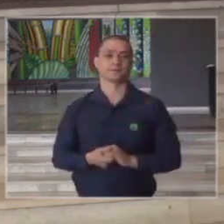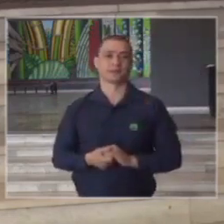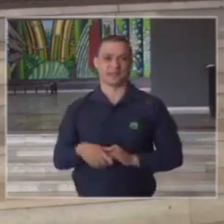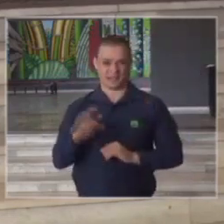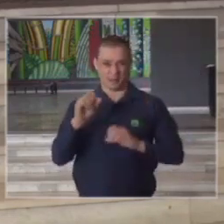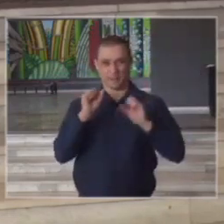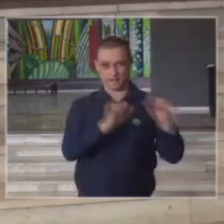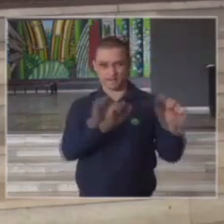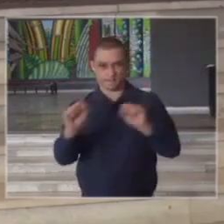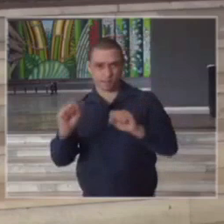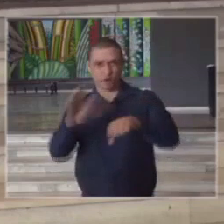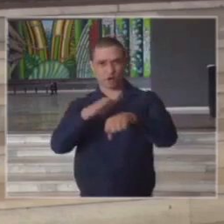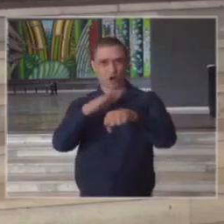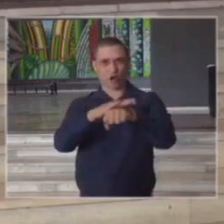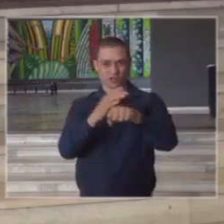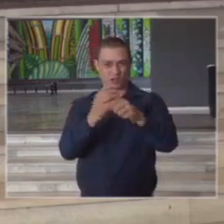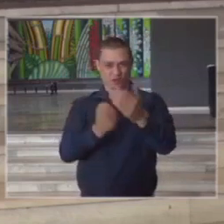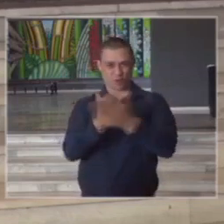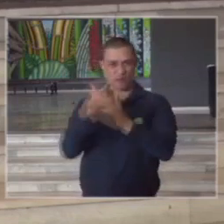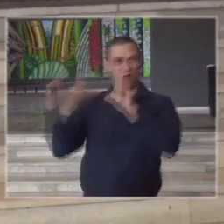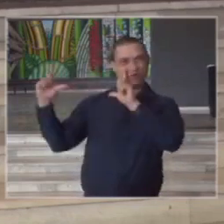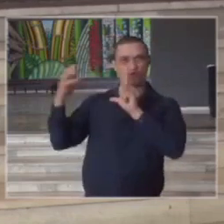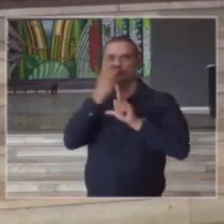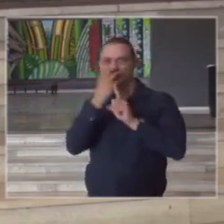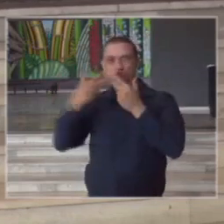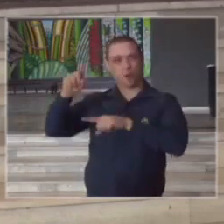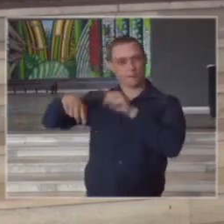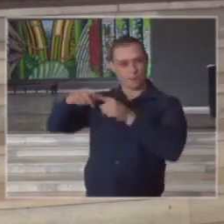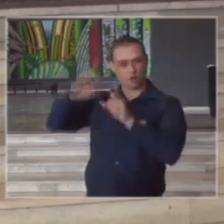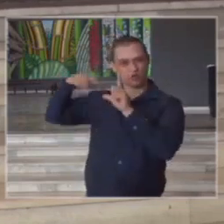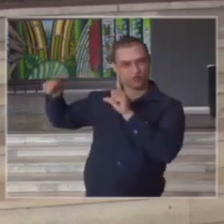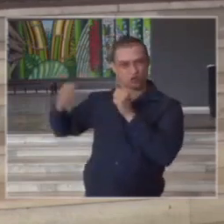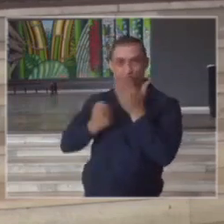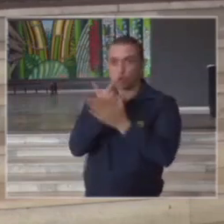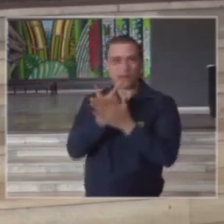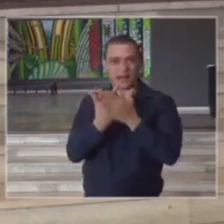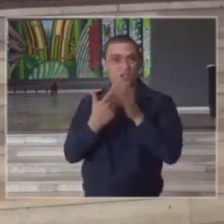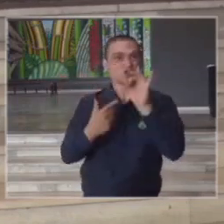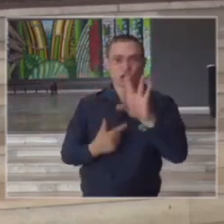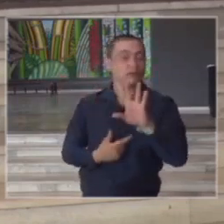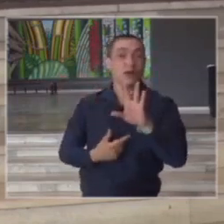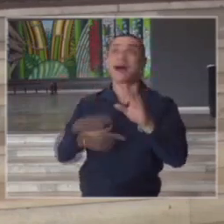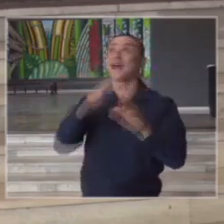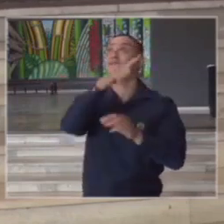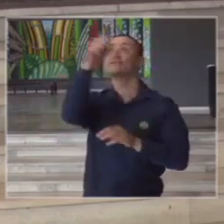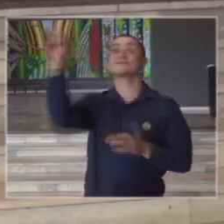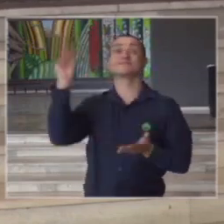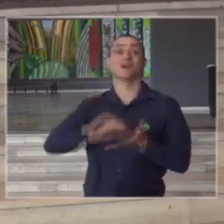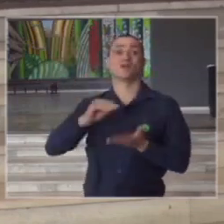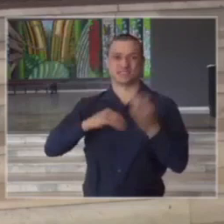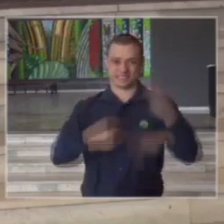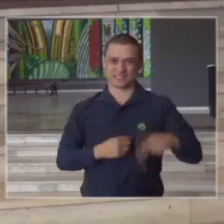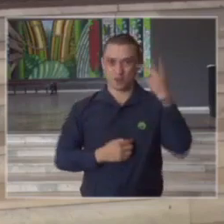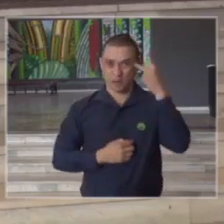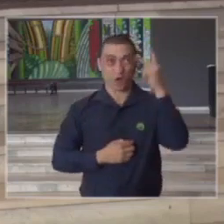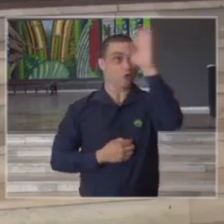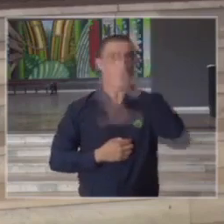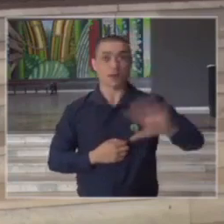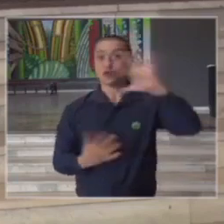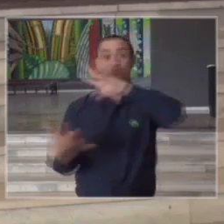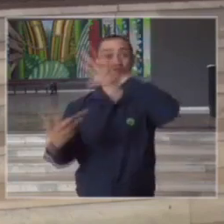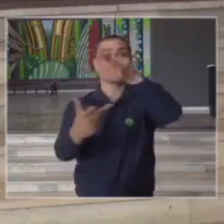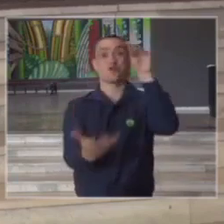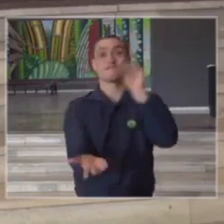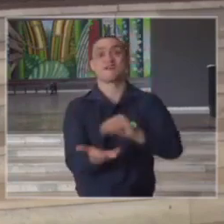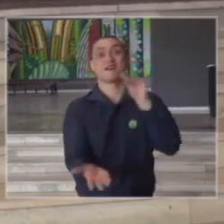a possibilidade de se comprar um aparelho muitas vezes o problema é que não existem aparelhos suficientes não só em São Paulo no Brasil no mundo